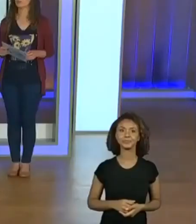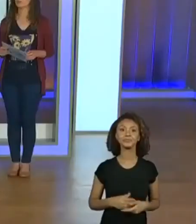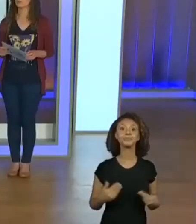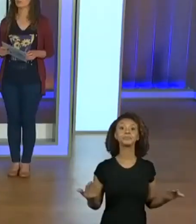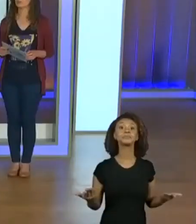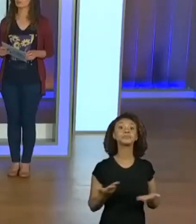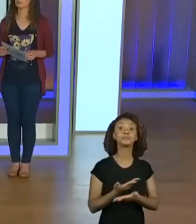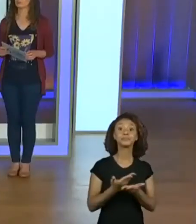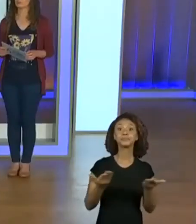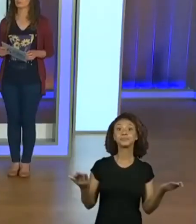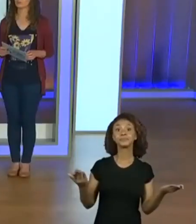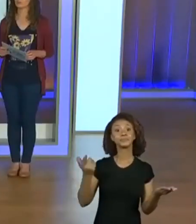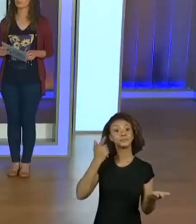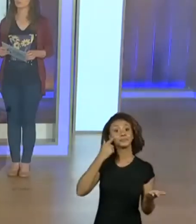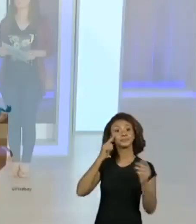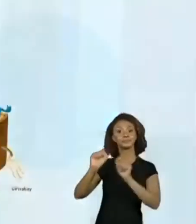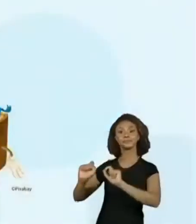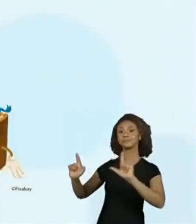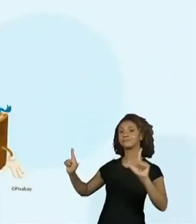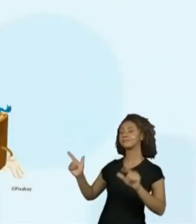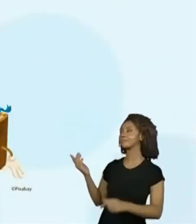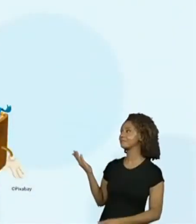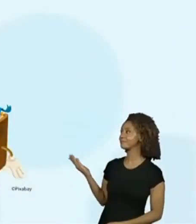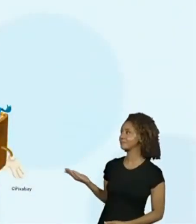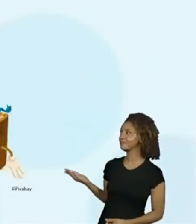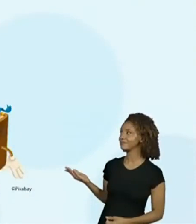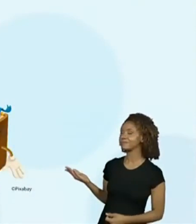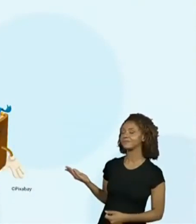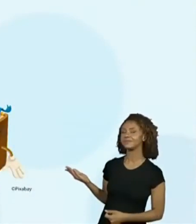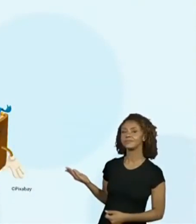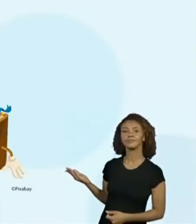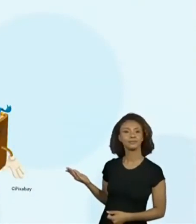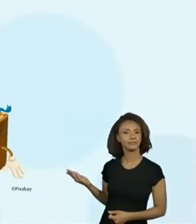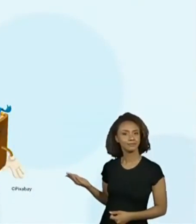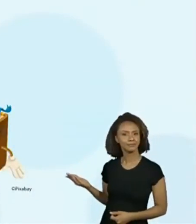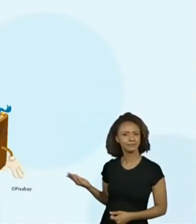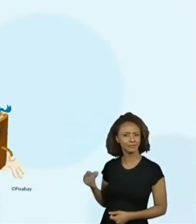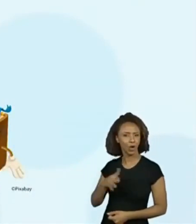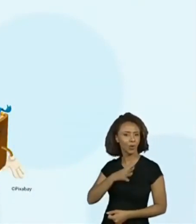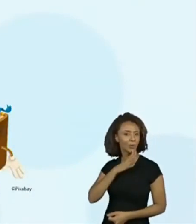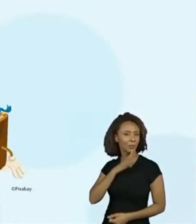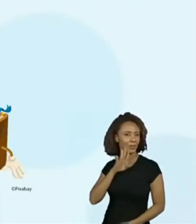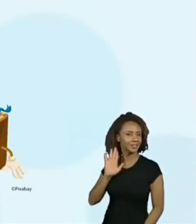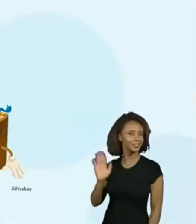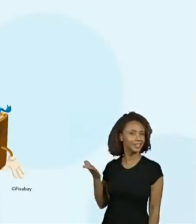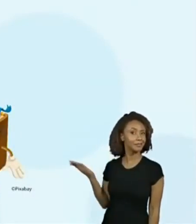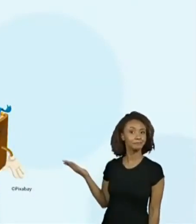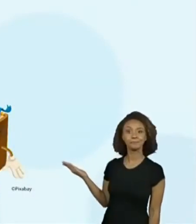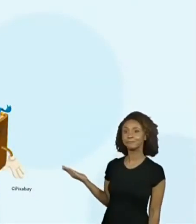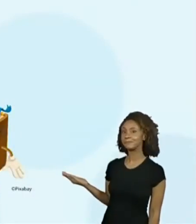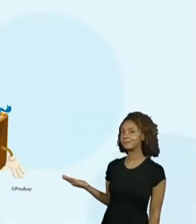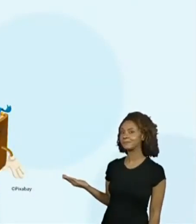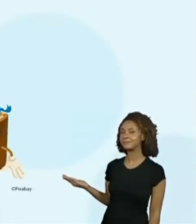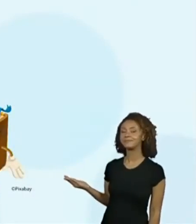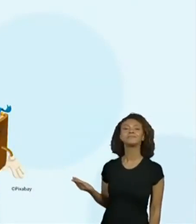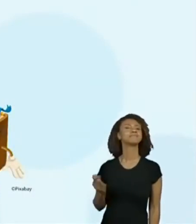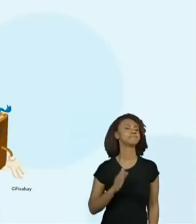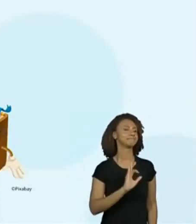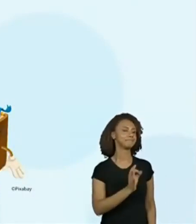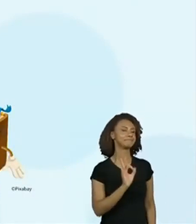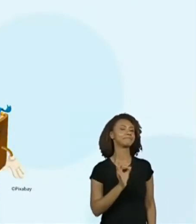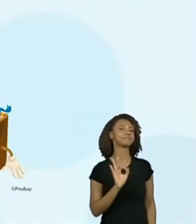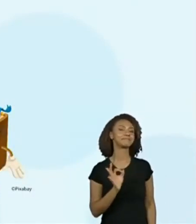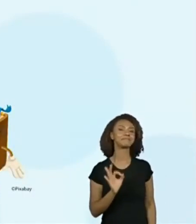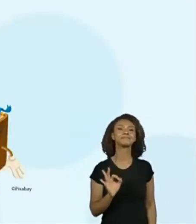Crianças, olhem a minha tela. Será que isso aqui já é familiar para vocês? Com certeza, professora Ana Paula.